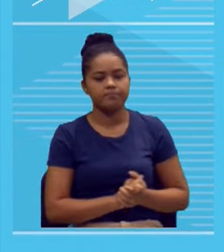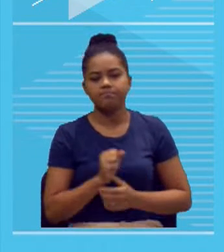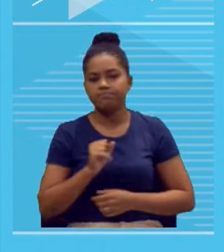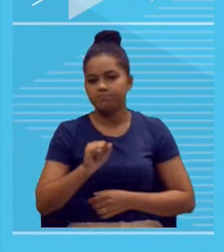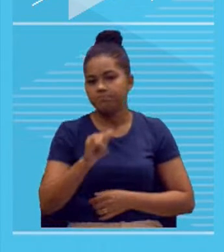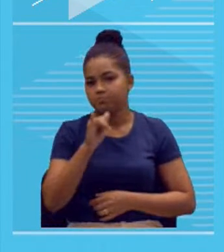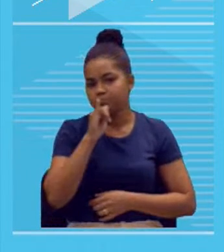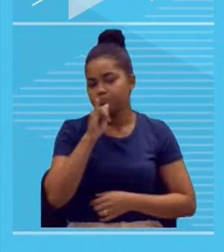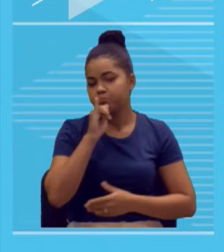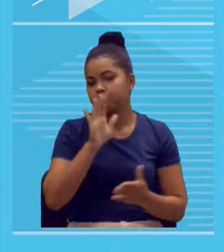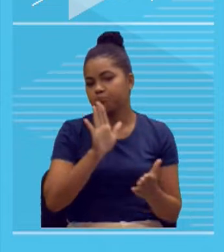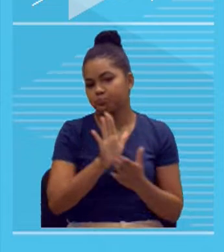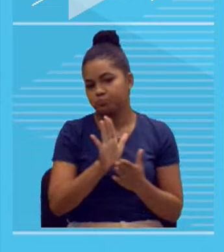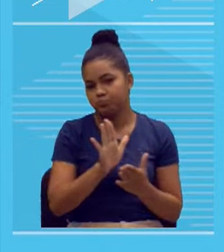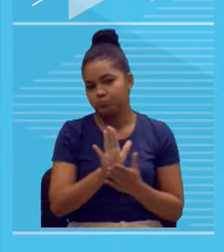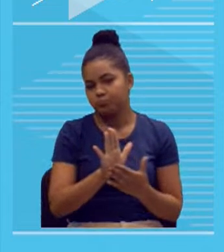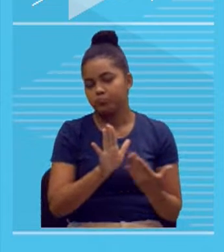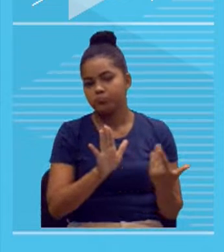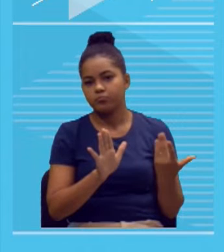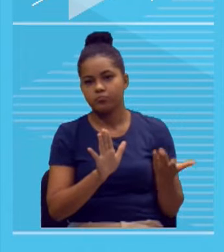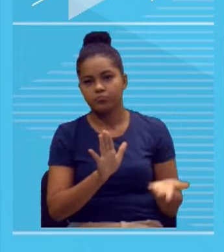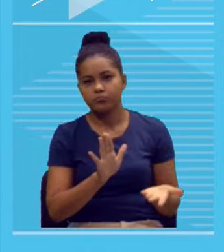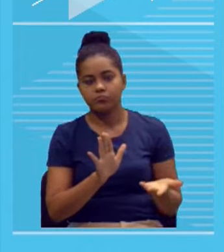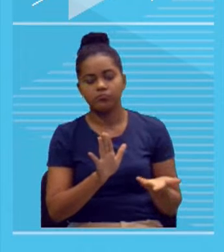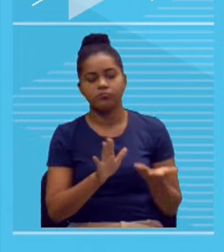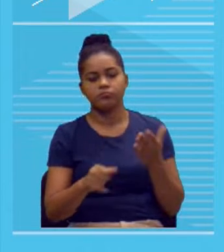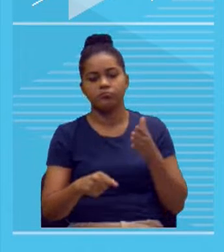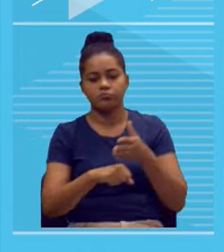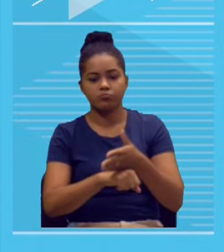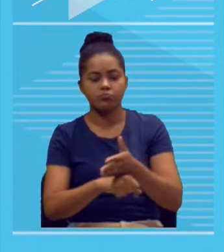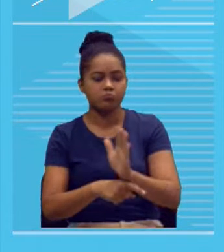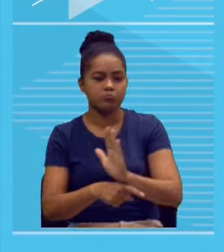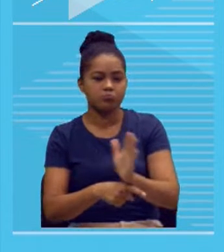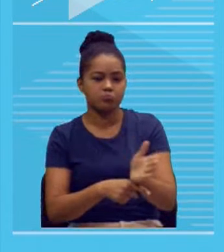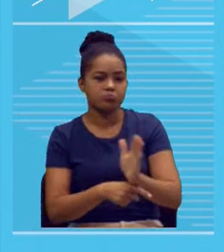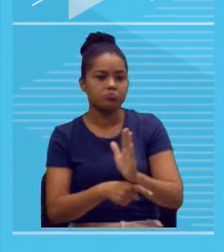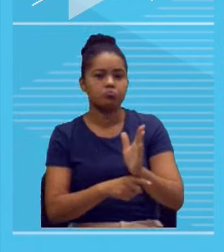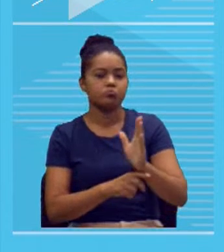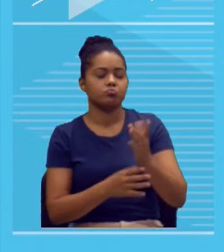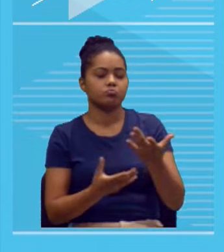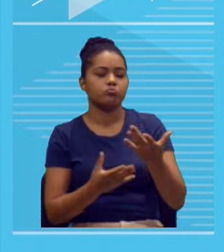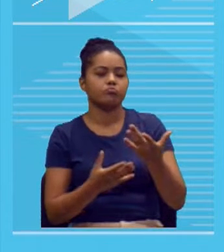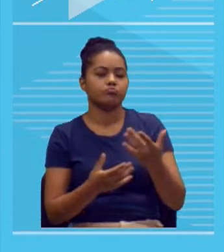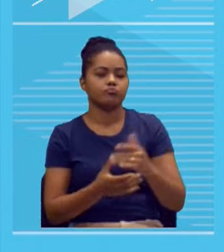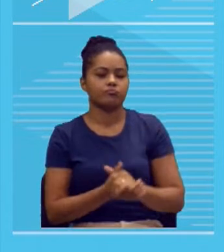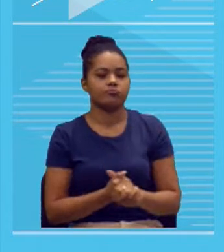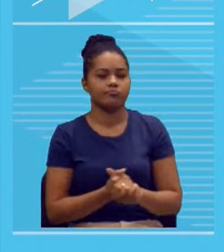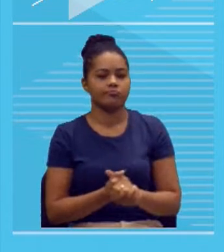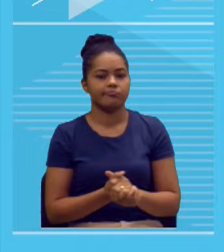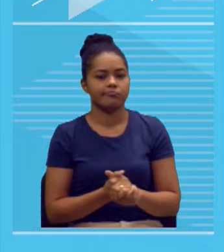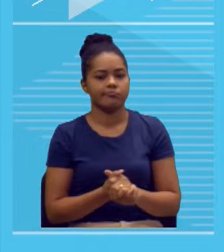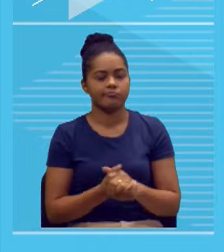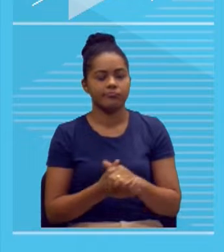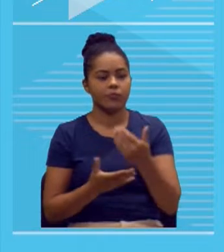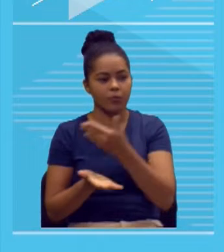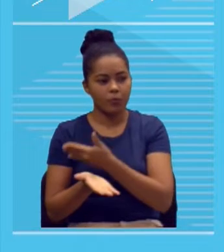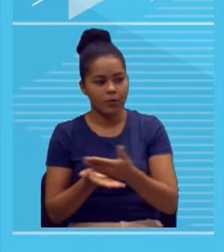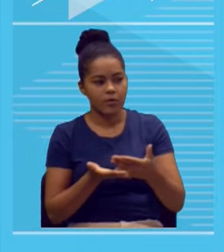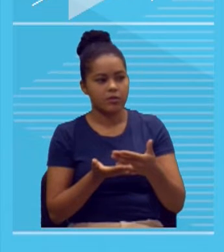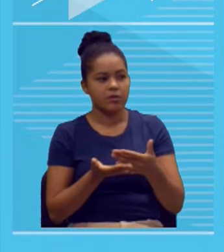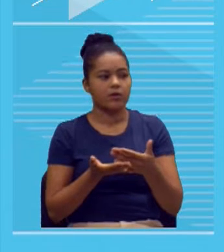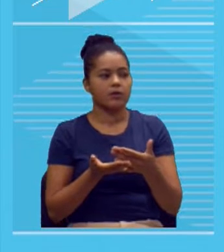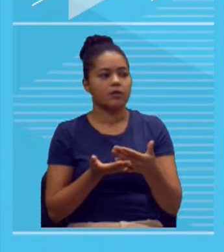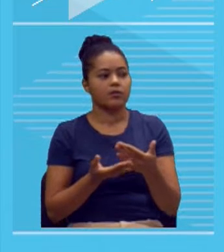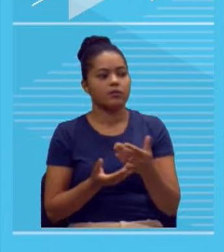vai dizer o que deve ser feito para que o acesso ao cinema seja democrático, o tema foi esse, como garantir acesso democrático aos